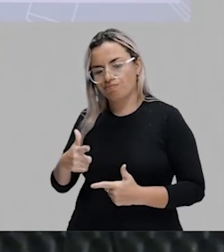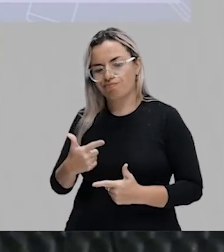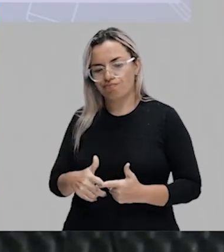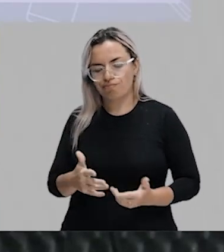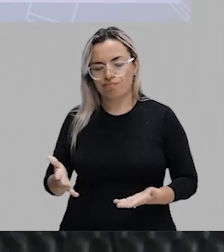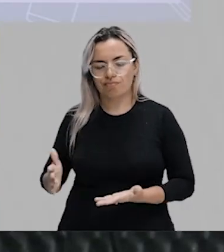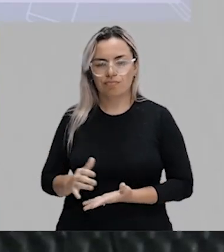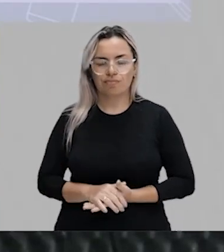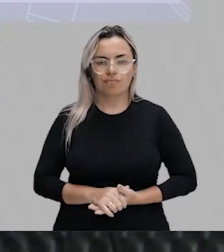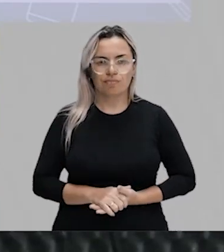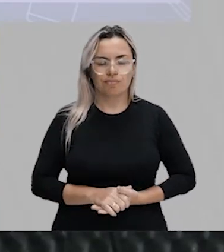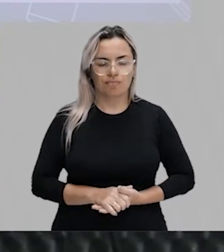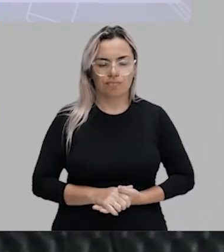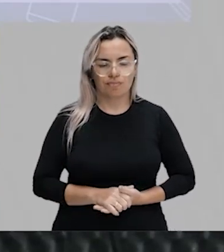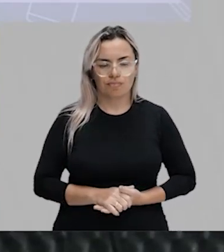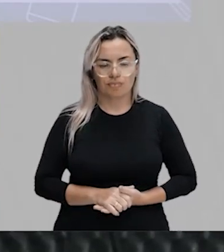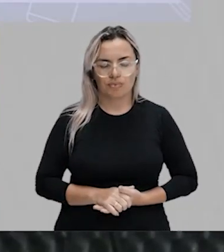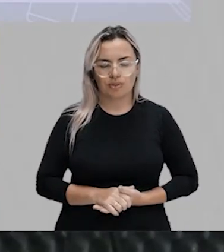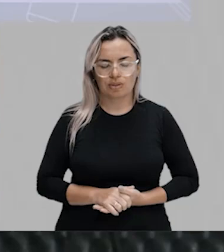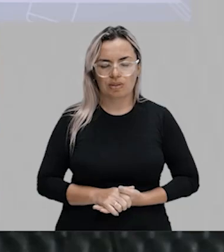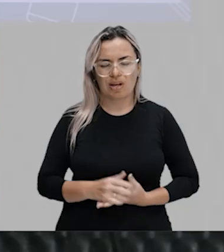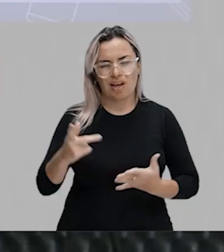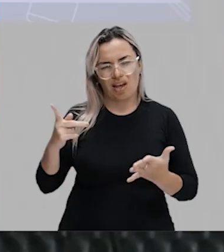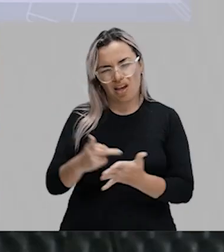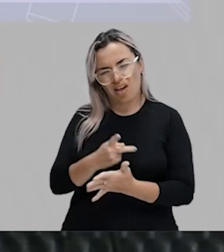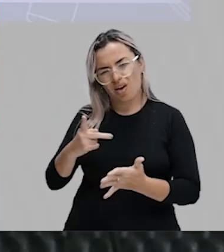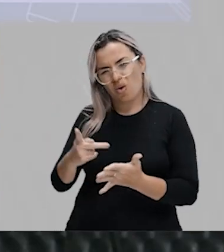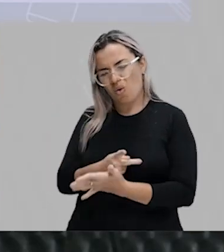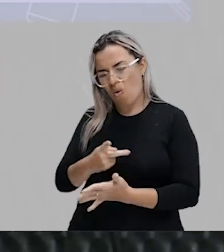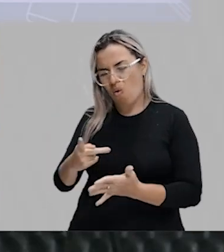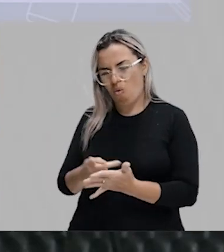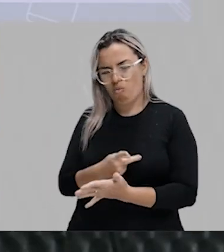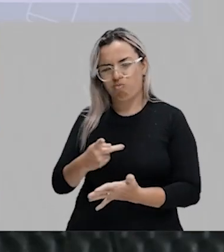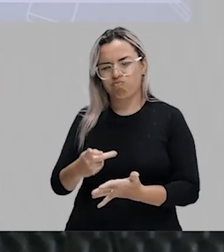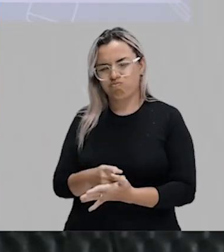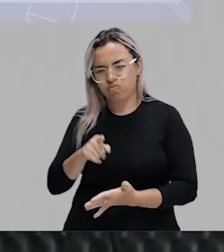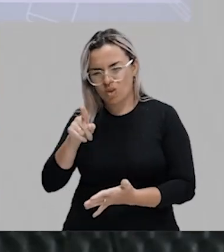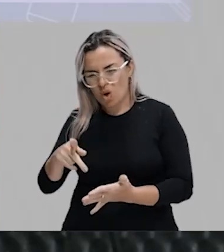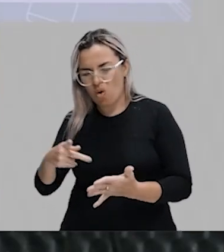pata, né? Cara, tu pisou na bola. Vacilou.